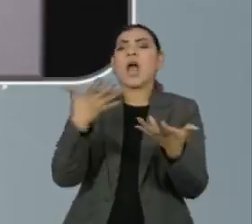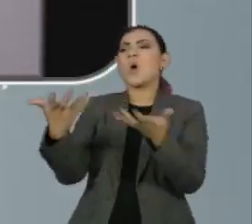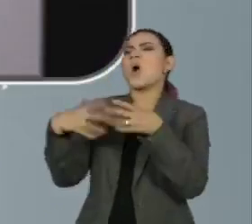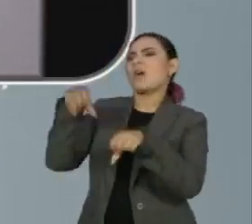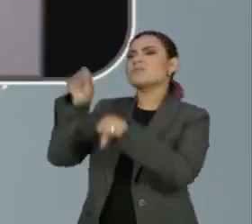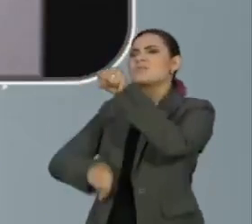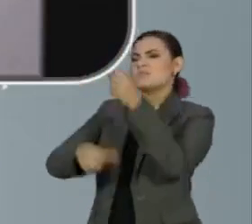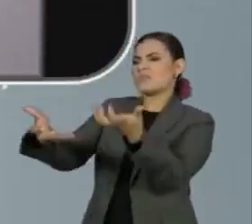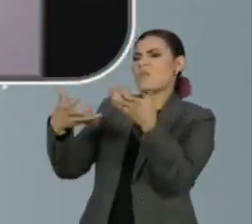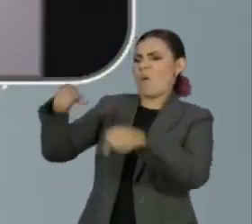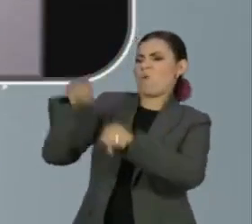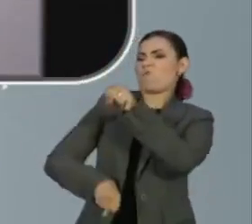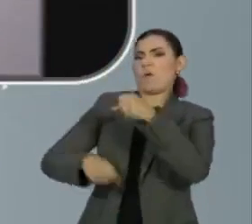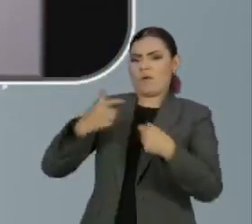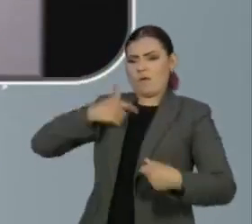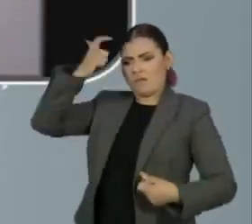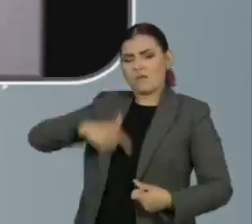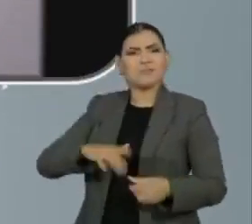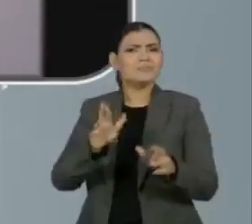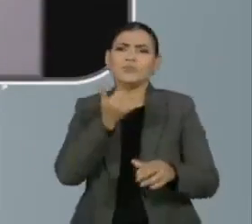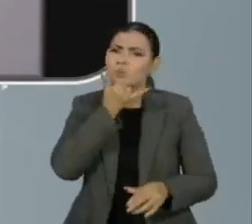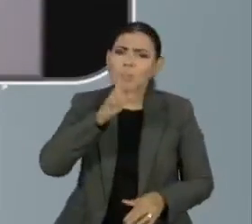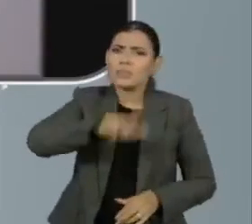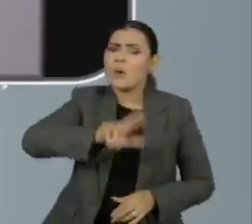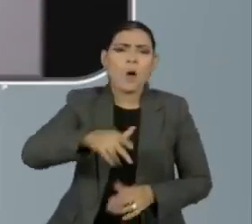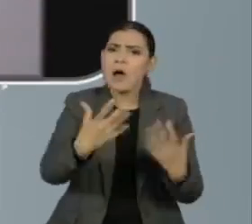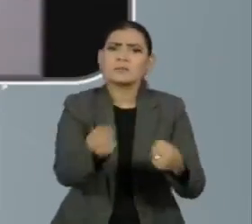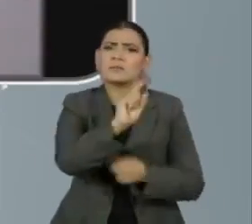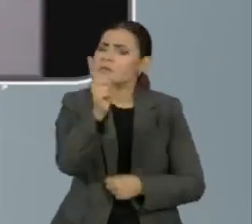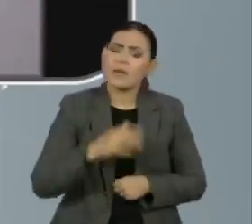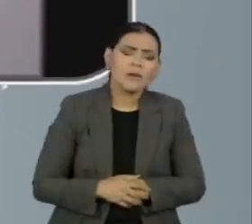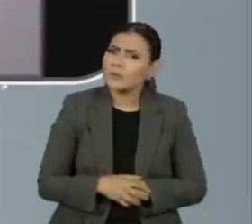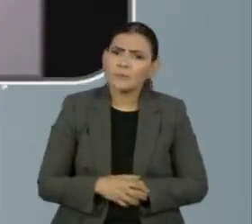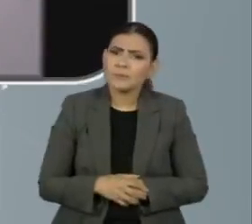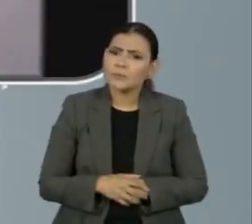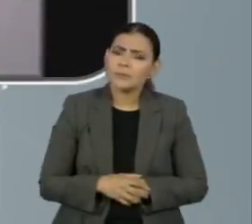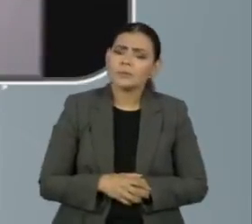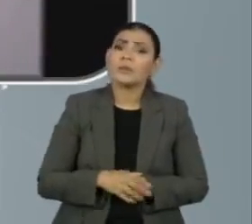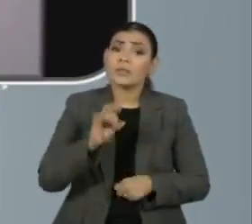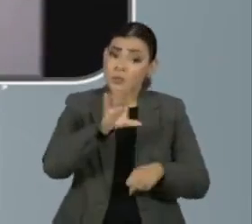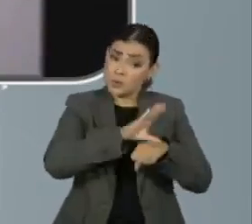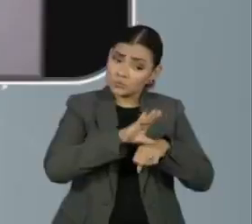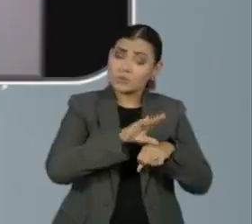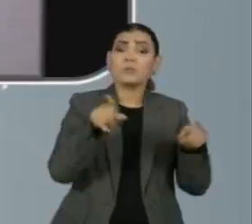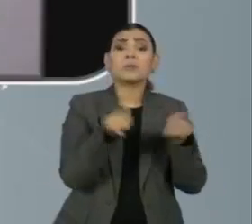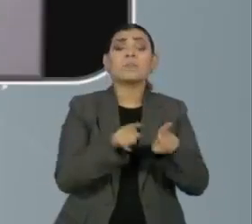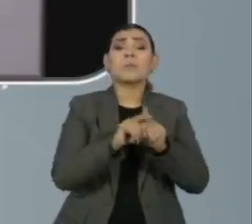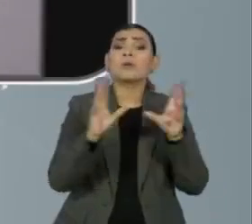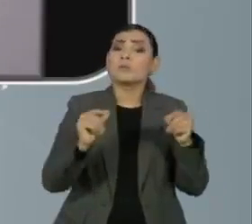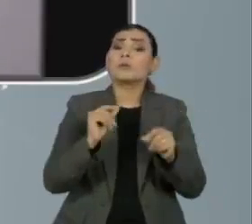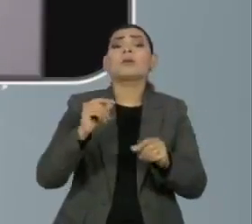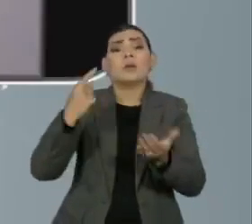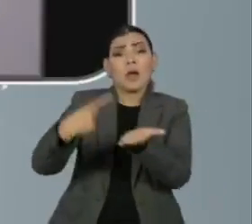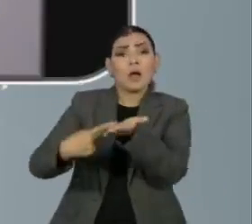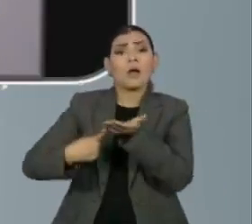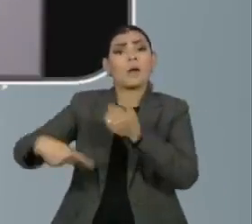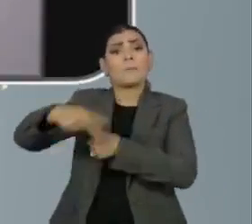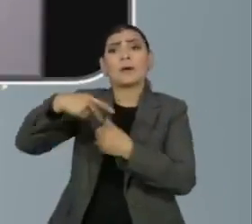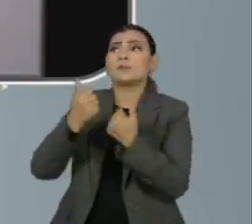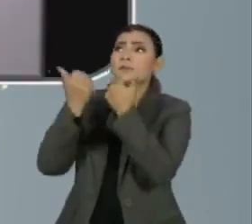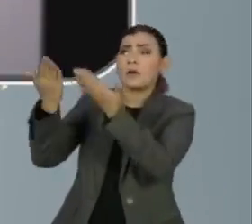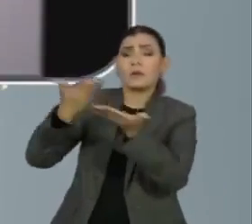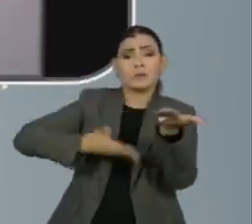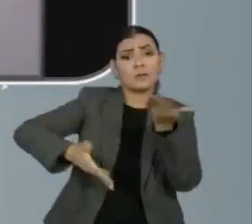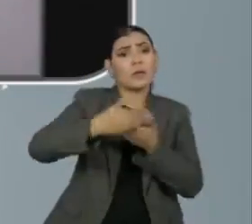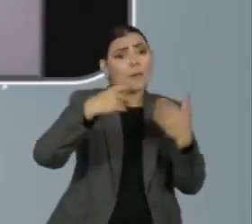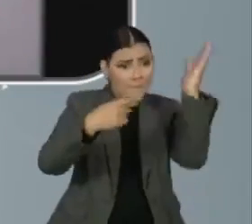violência sexual, é um tipo de visão estereotipada que não é aceita, não só pela Constituição Federal, mas pelos tratados internacionais a que o